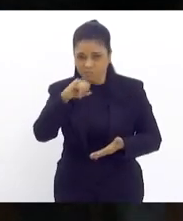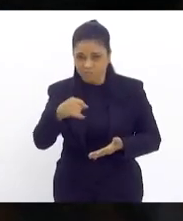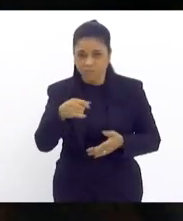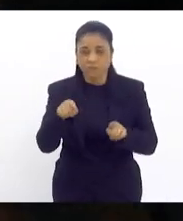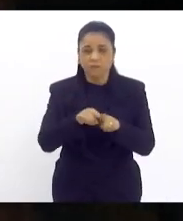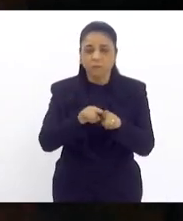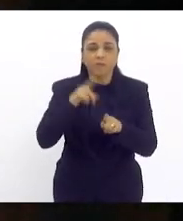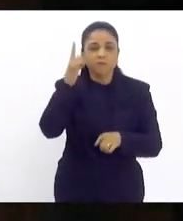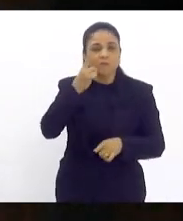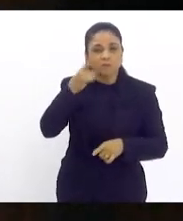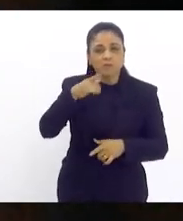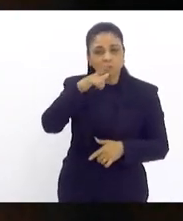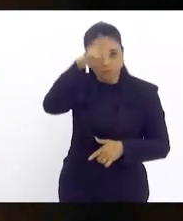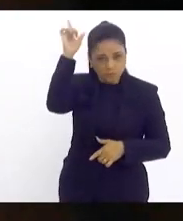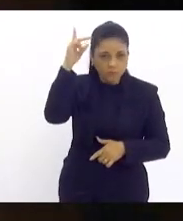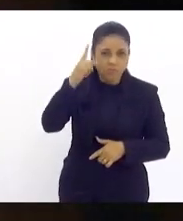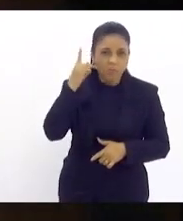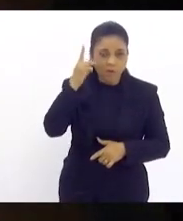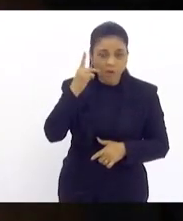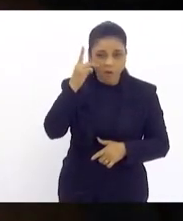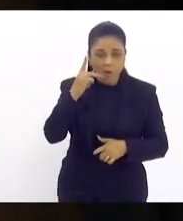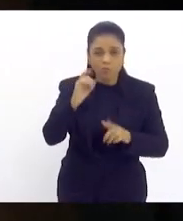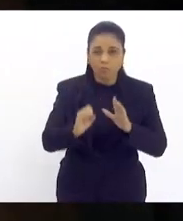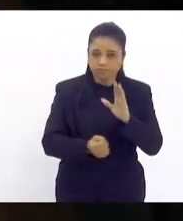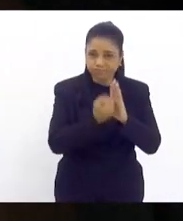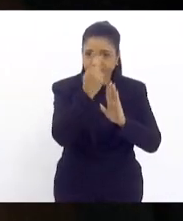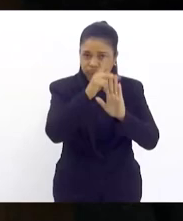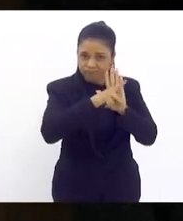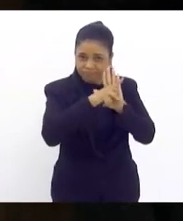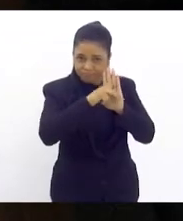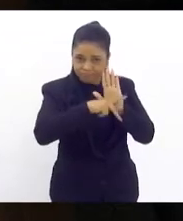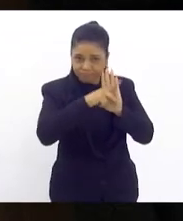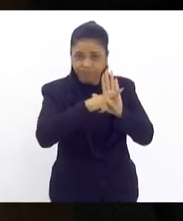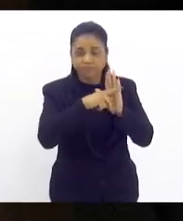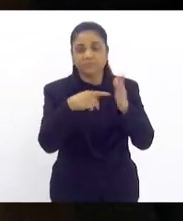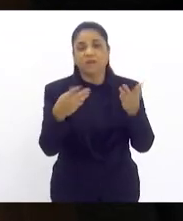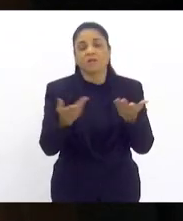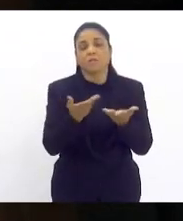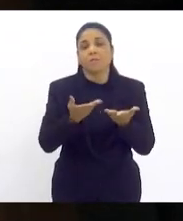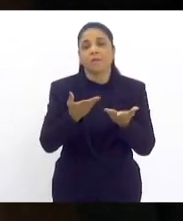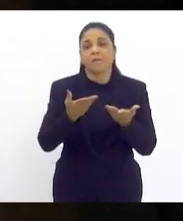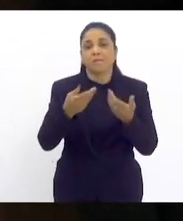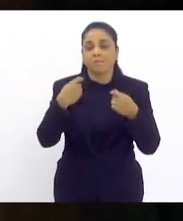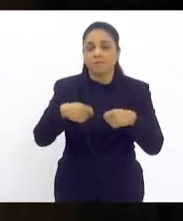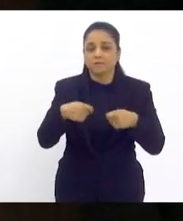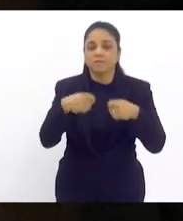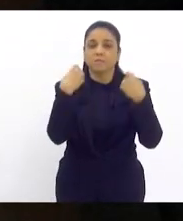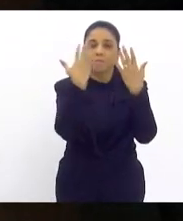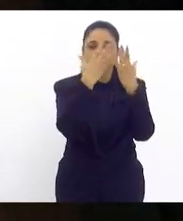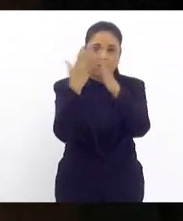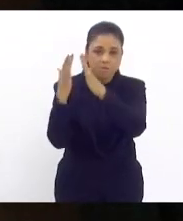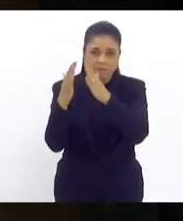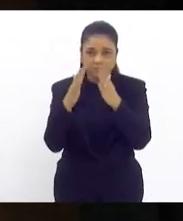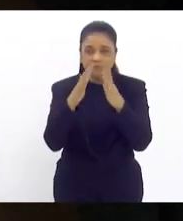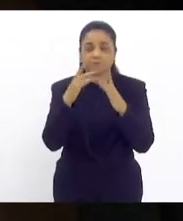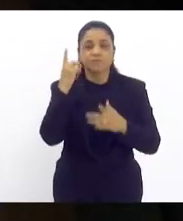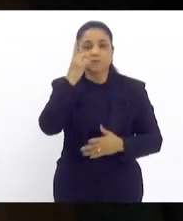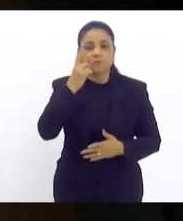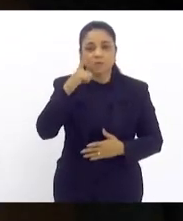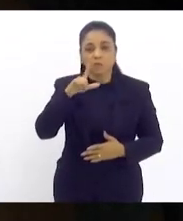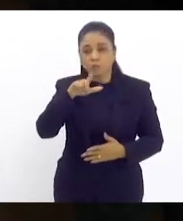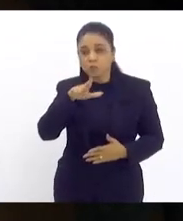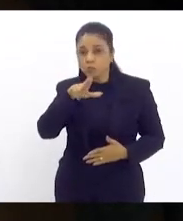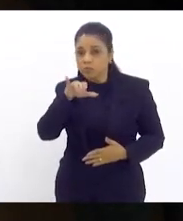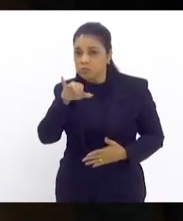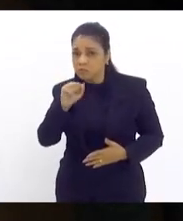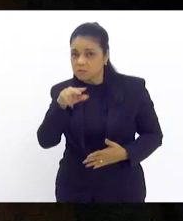autor original. E aí, eu não posso deixar o ensejo passar aqui para parabenizar a deputada Lucinha, que é um exemplo